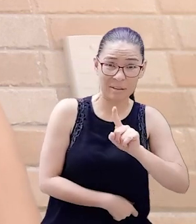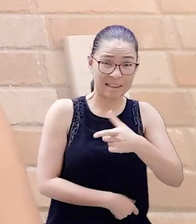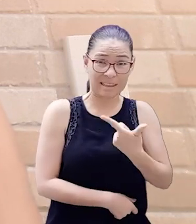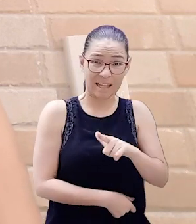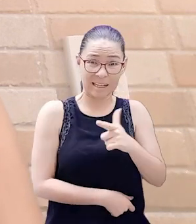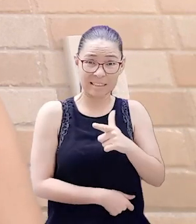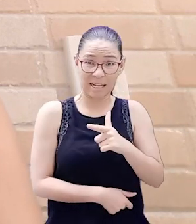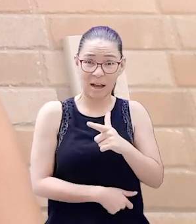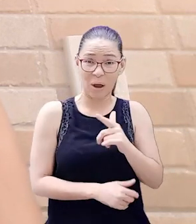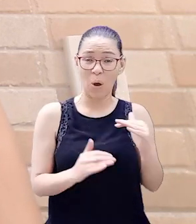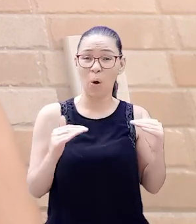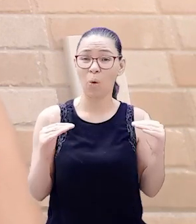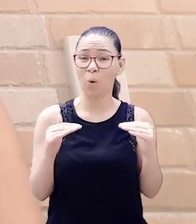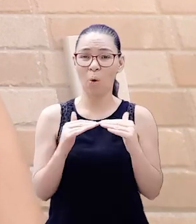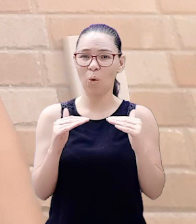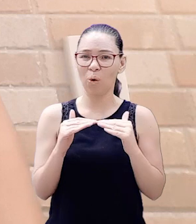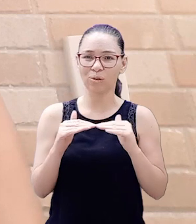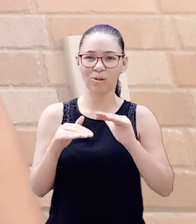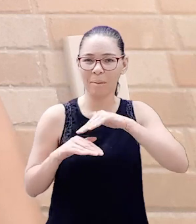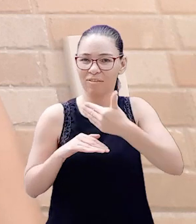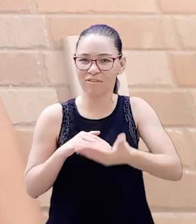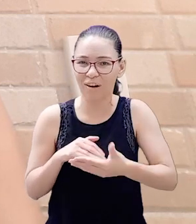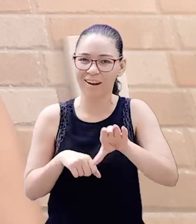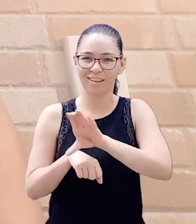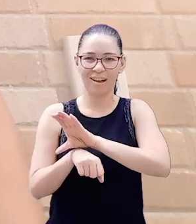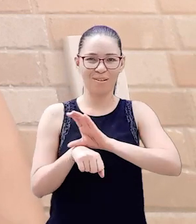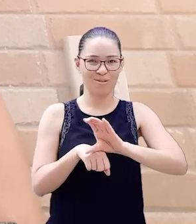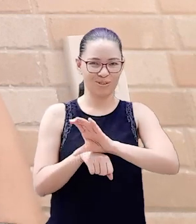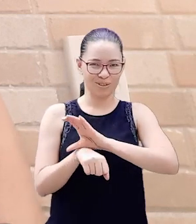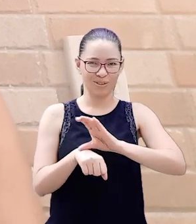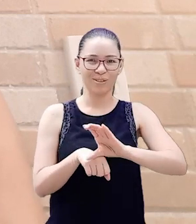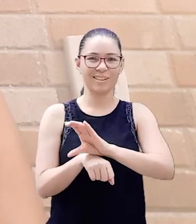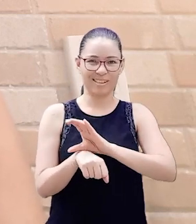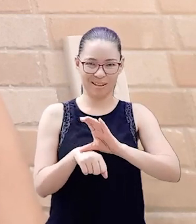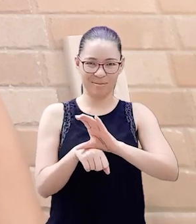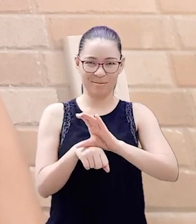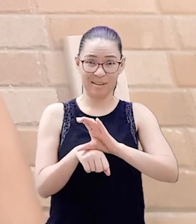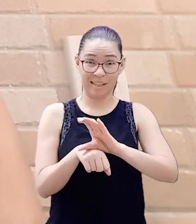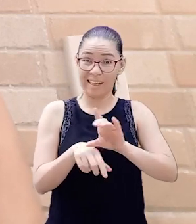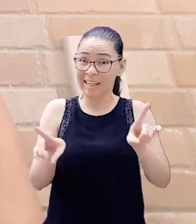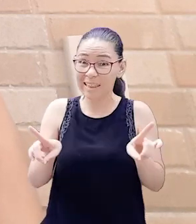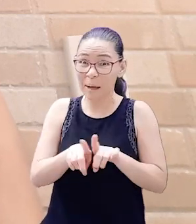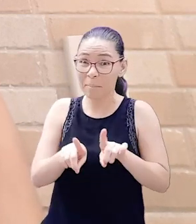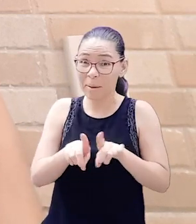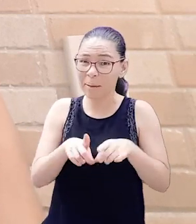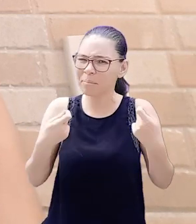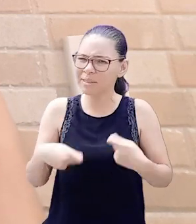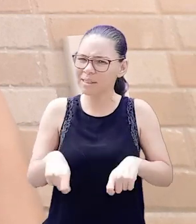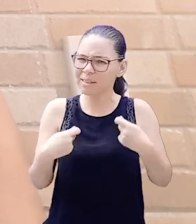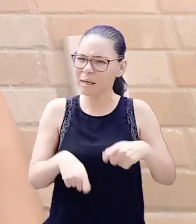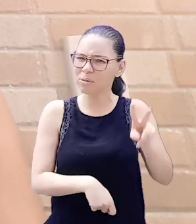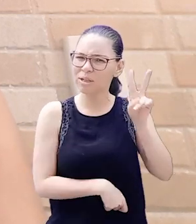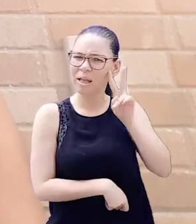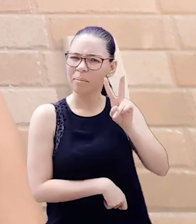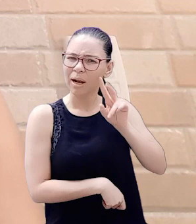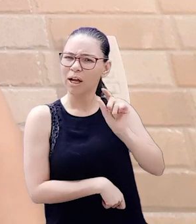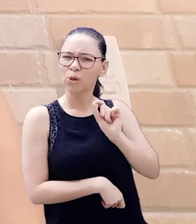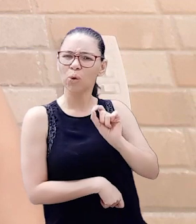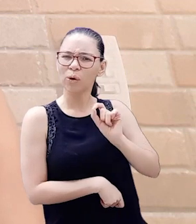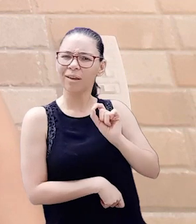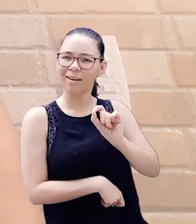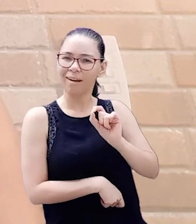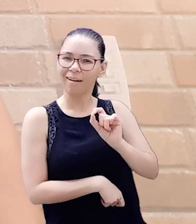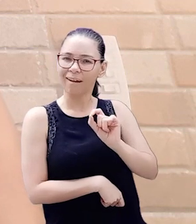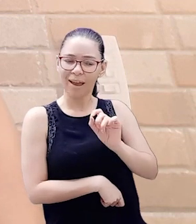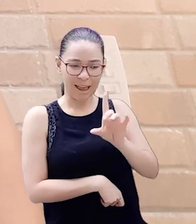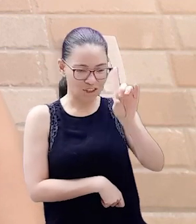Além disso, é preciso lembrar que a regularização das terras indígenas refere-se ao princípio